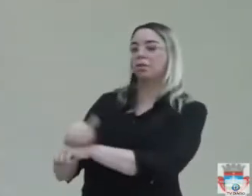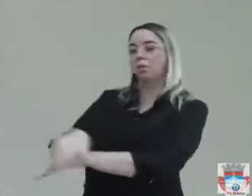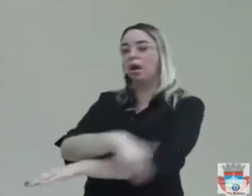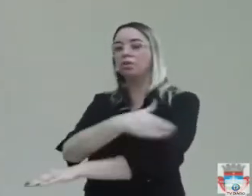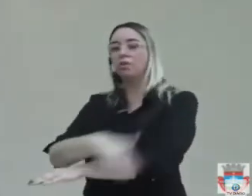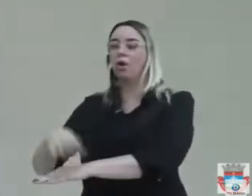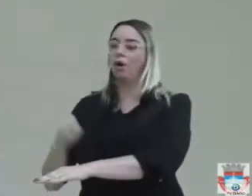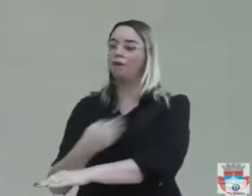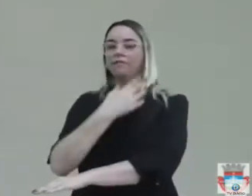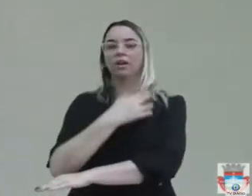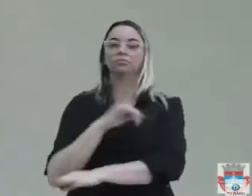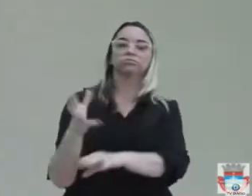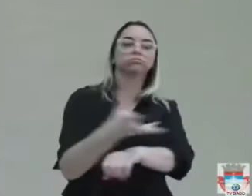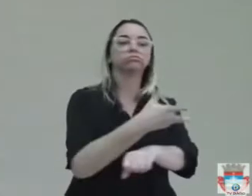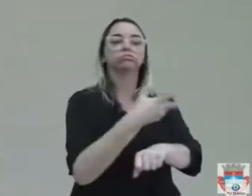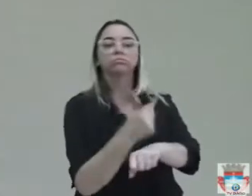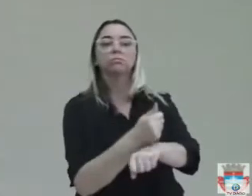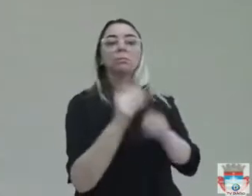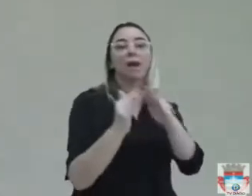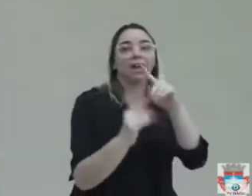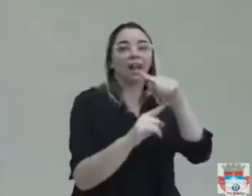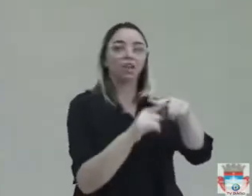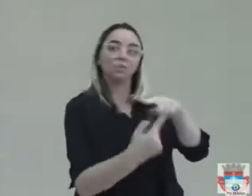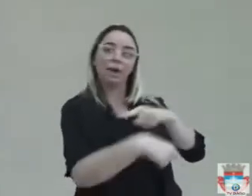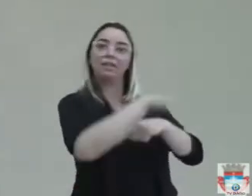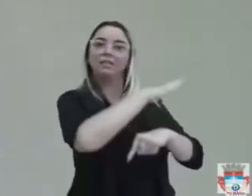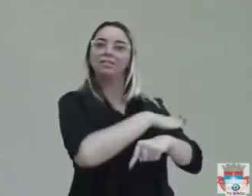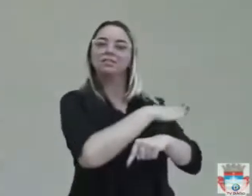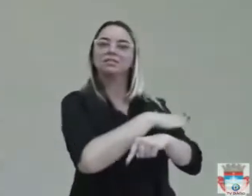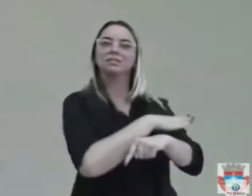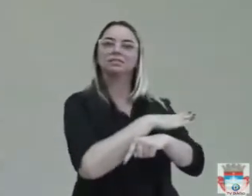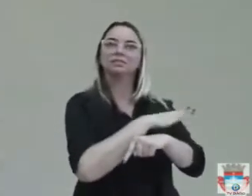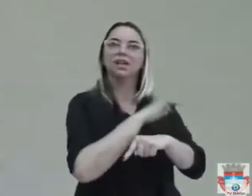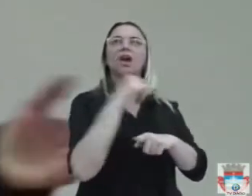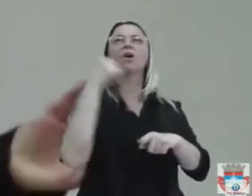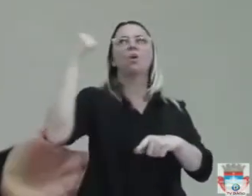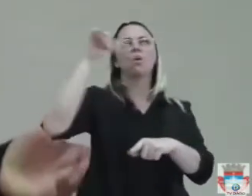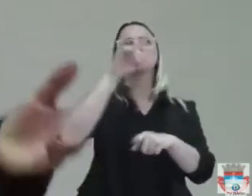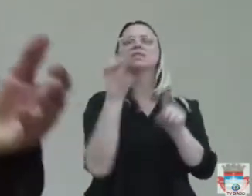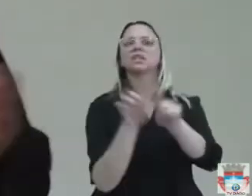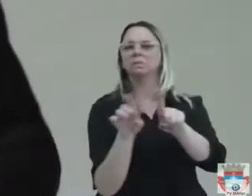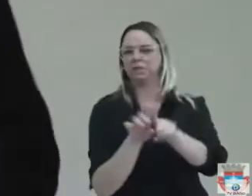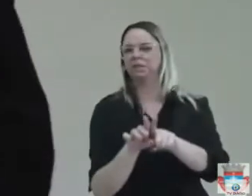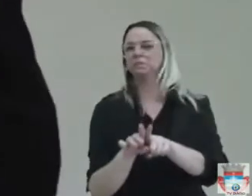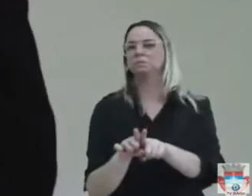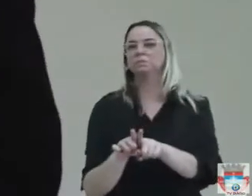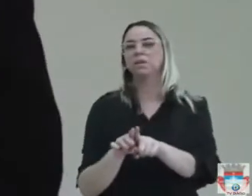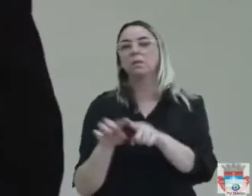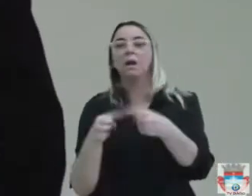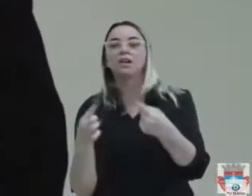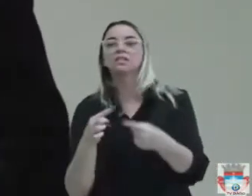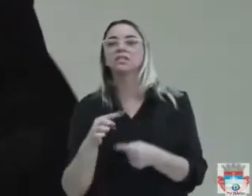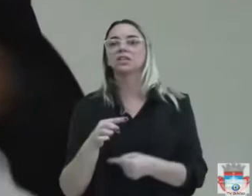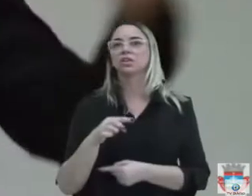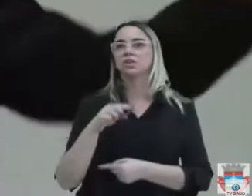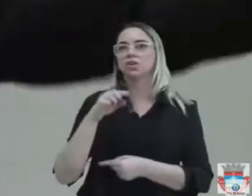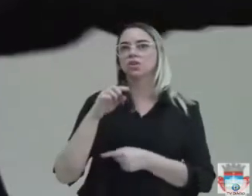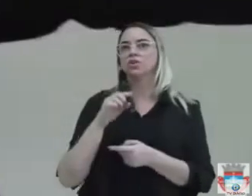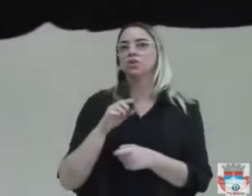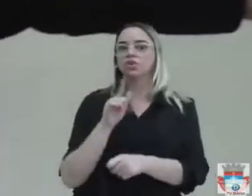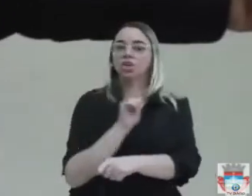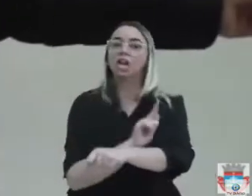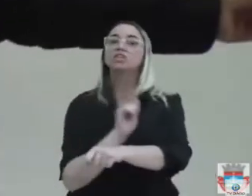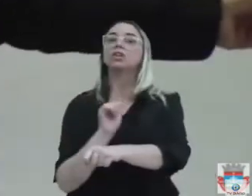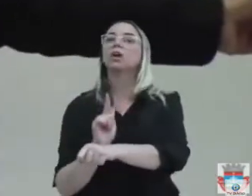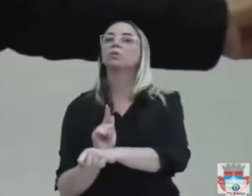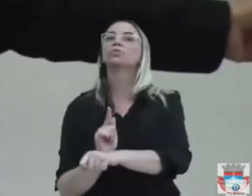Matriz, ali de frente da igreja, e a praça lá de cima. Mas a má gestão é tão grande também que a